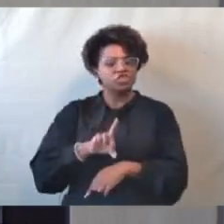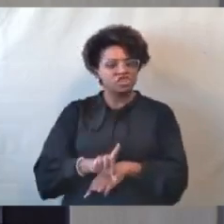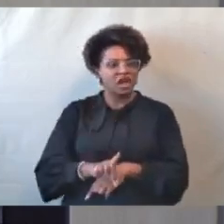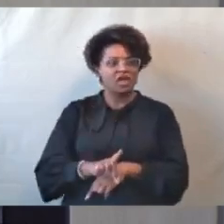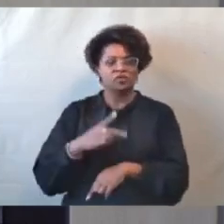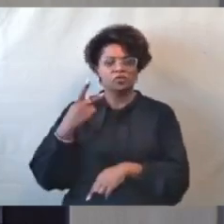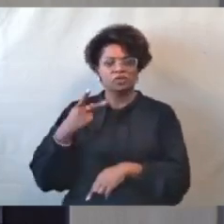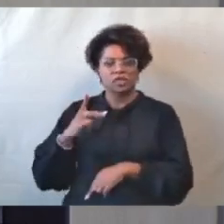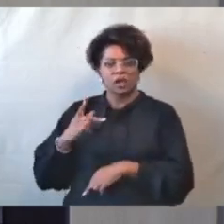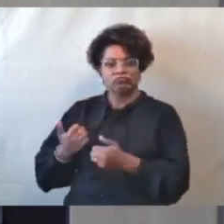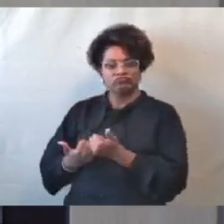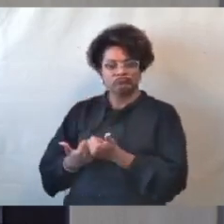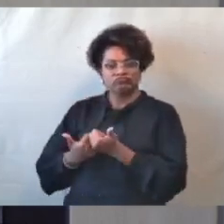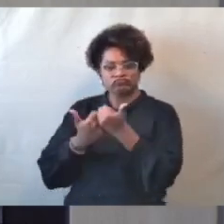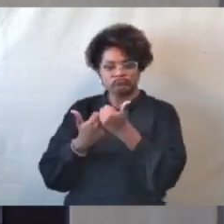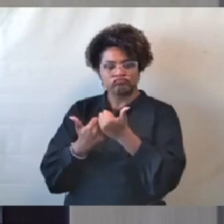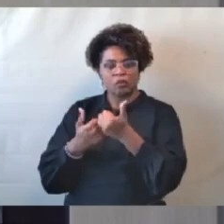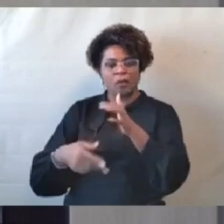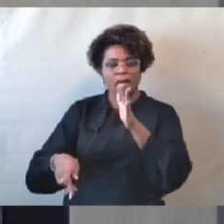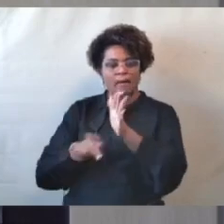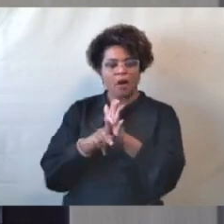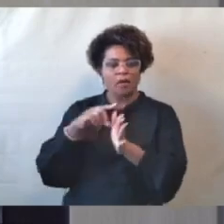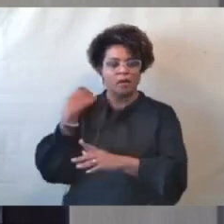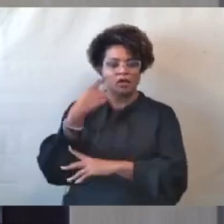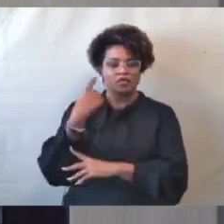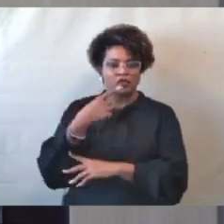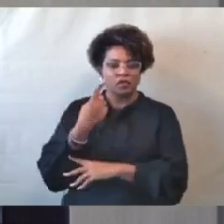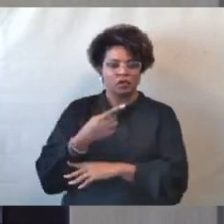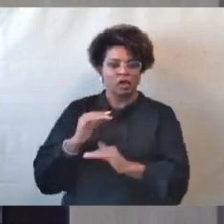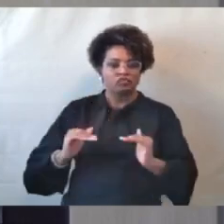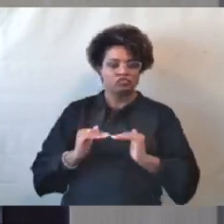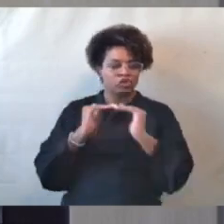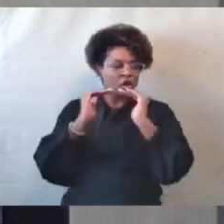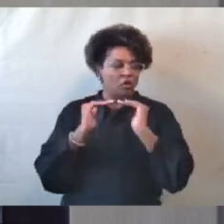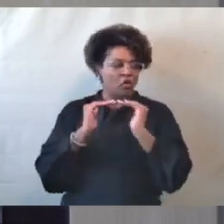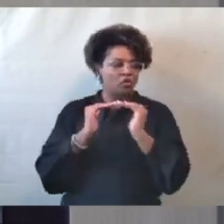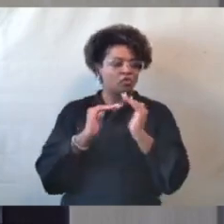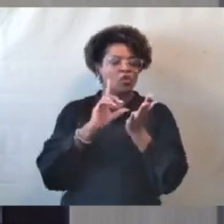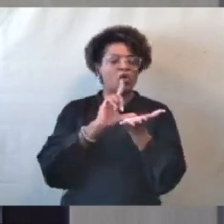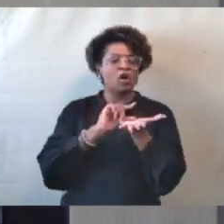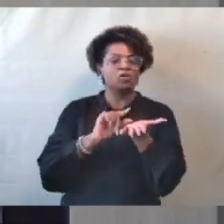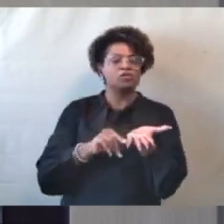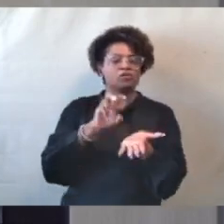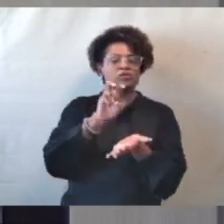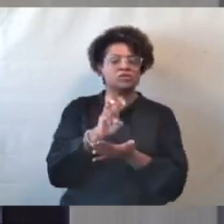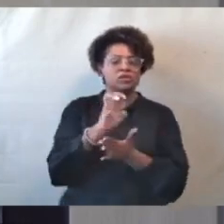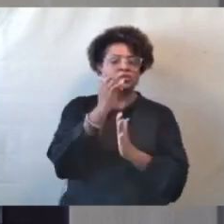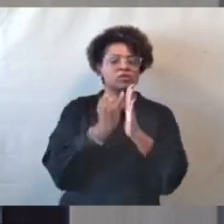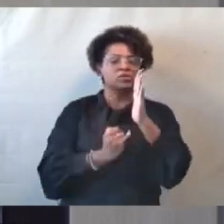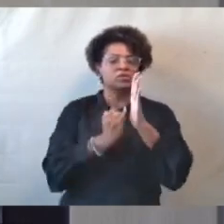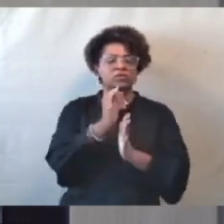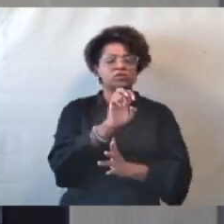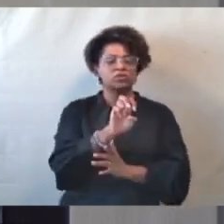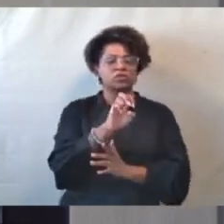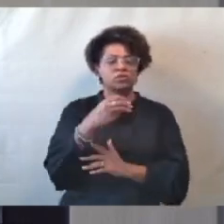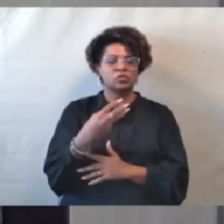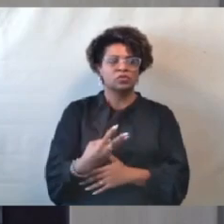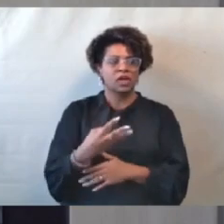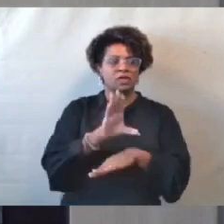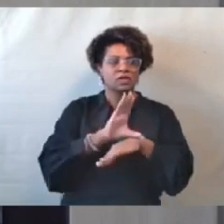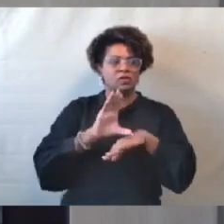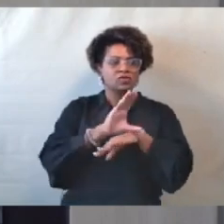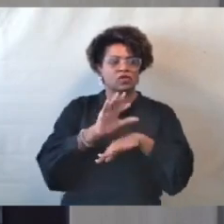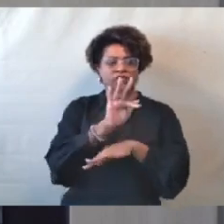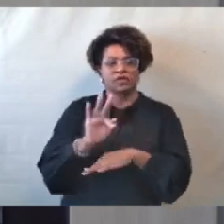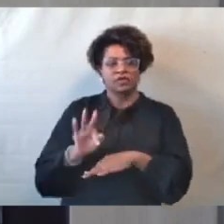advogado nos termos do artigo 5º, inciso 53 da Constituição Federal e do artigo 186 do